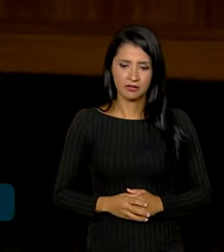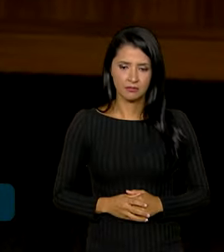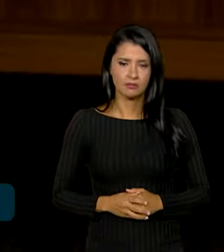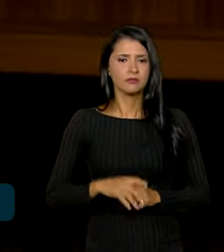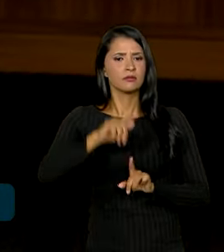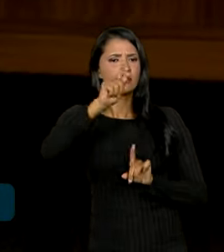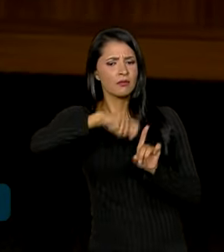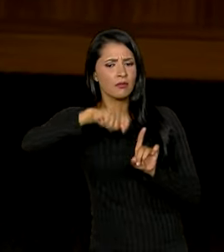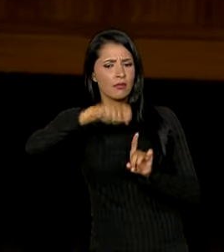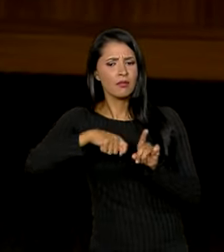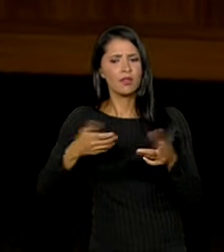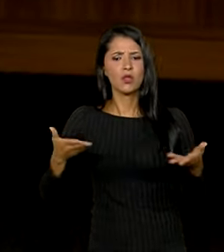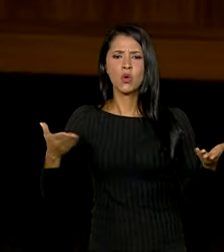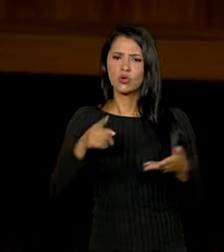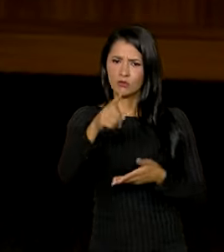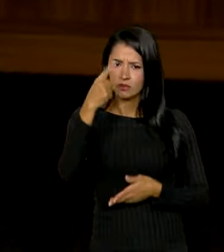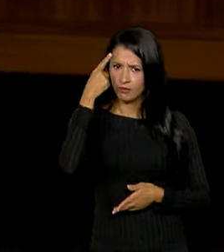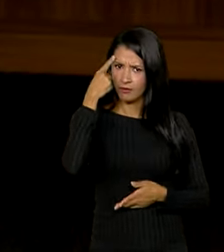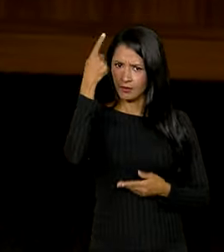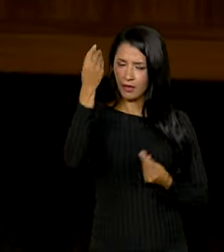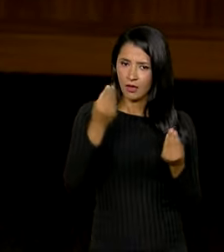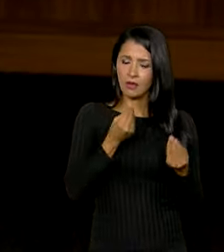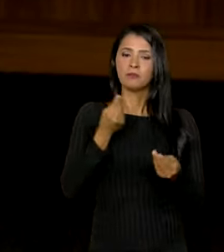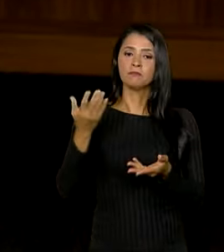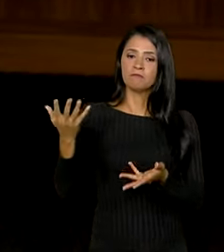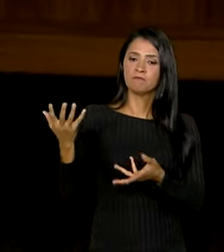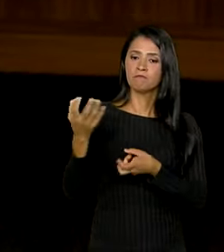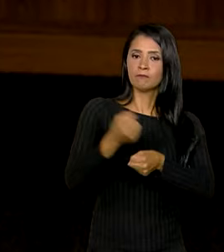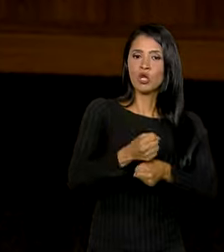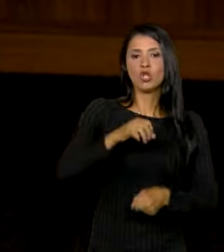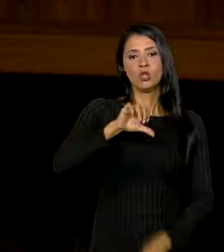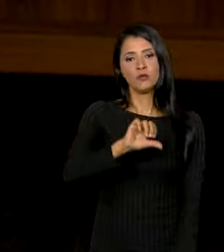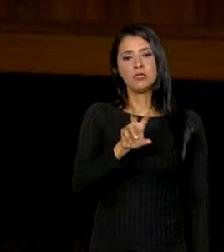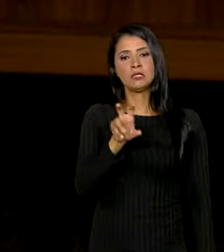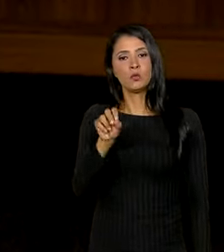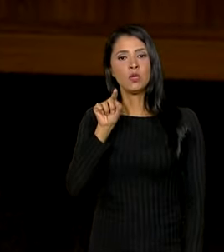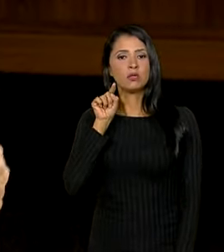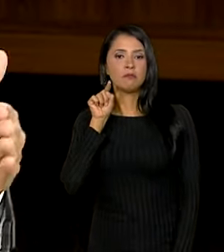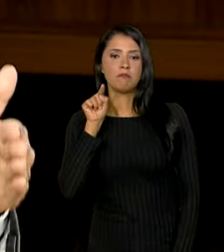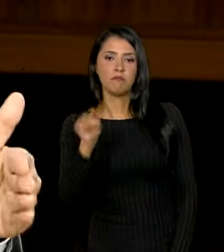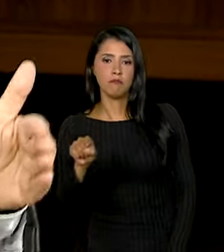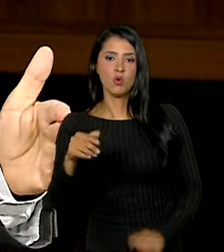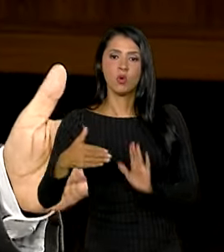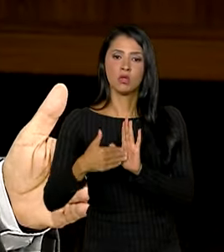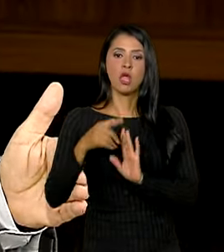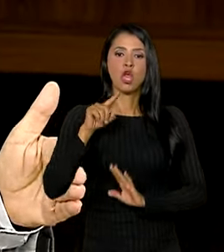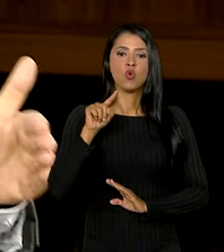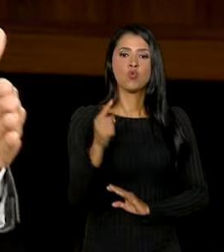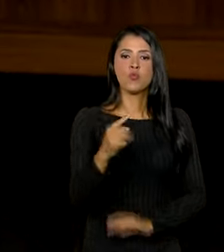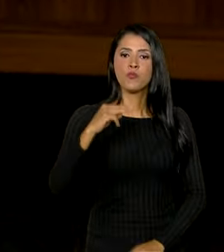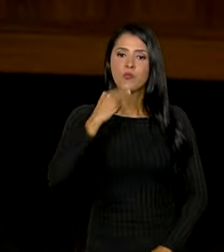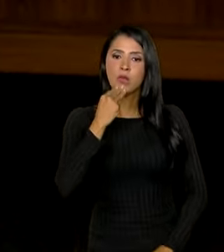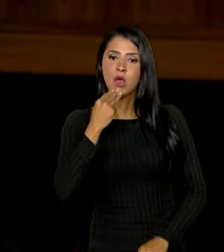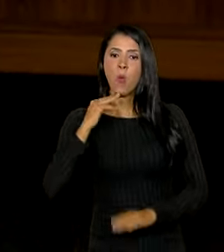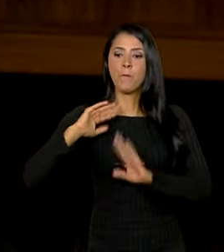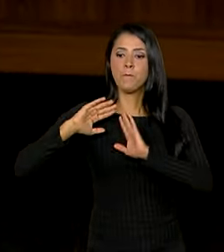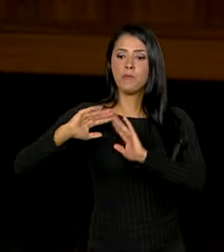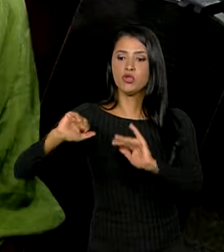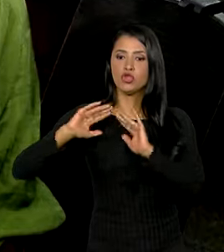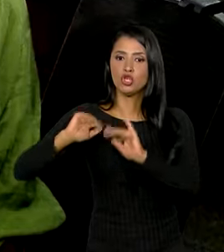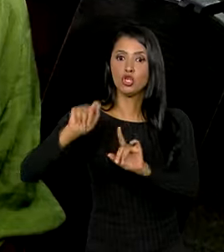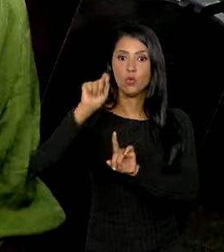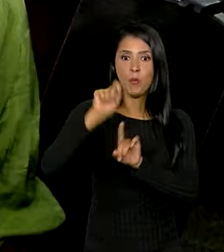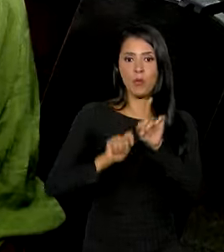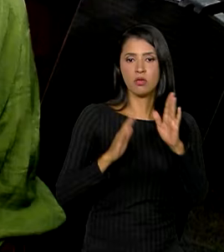Mensalmente, hoje, para você ter uma ideia, nós recebemos de 950 mil a 1 milhão de pedidos por mês, chamados pedidos